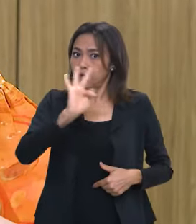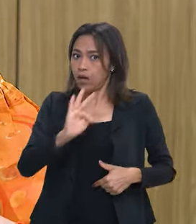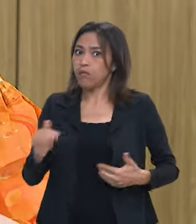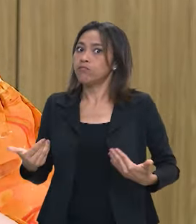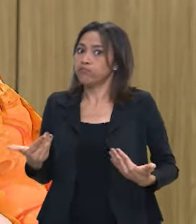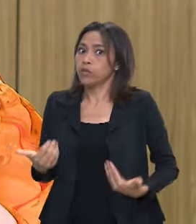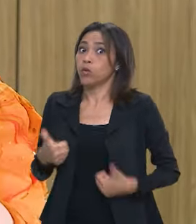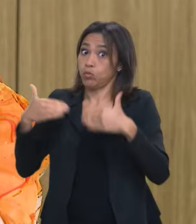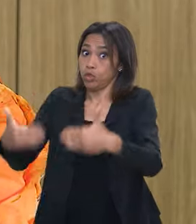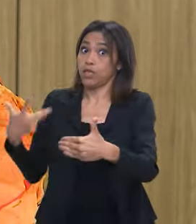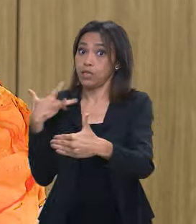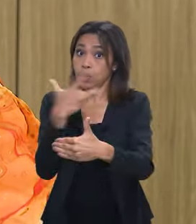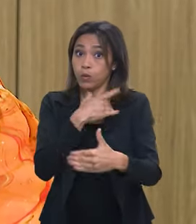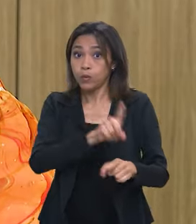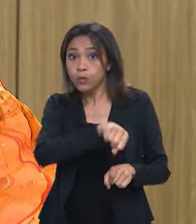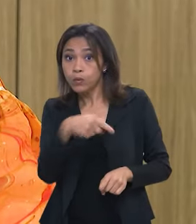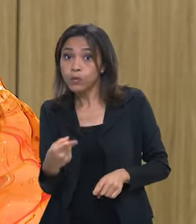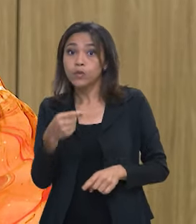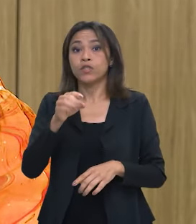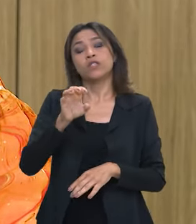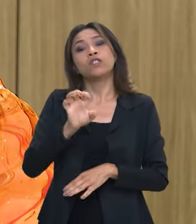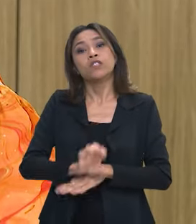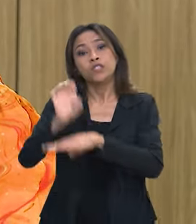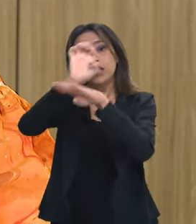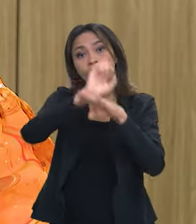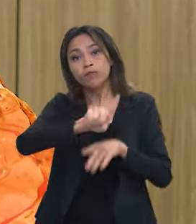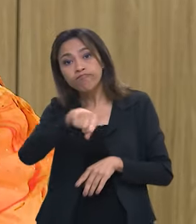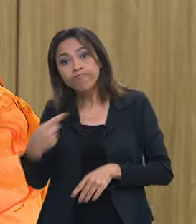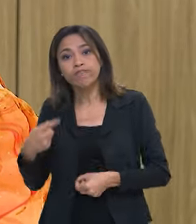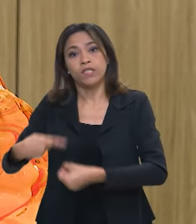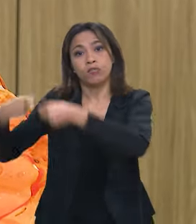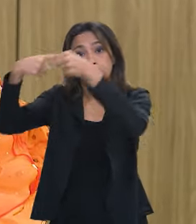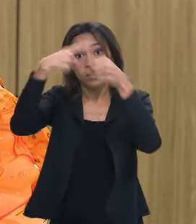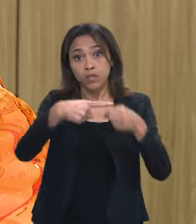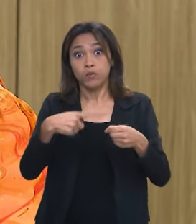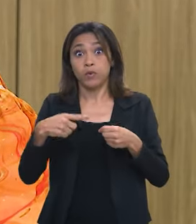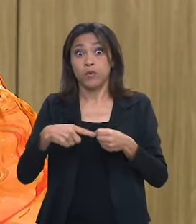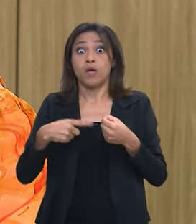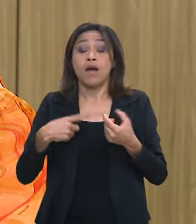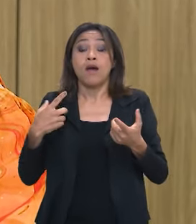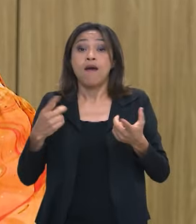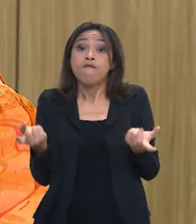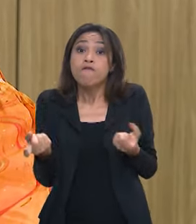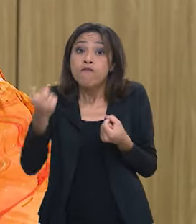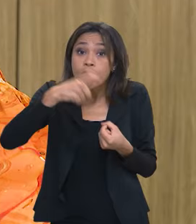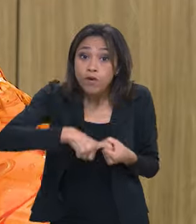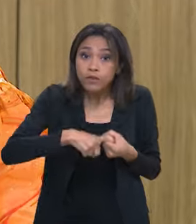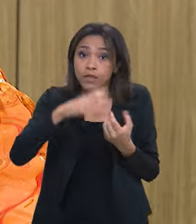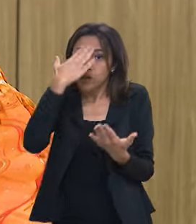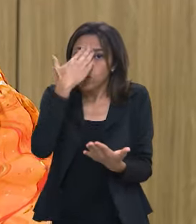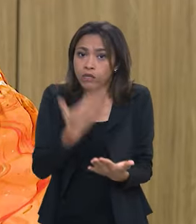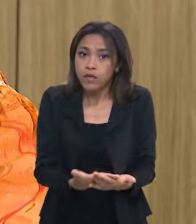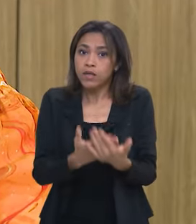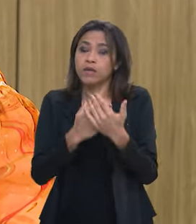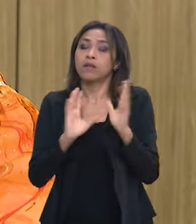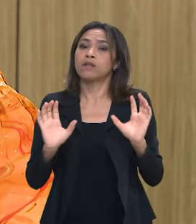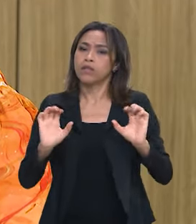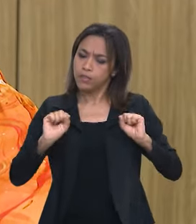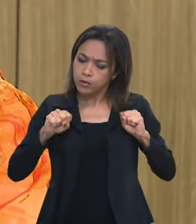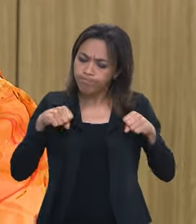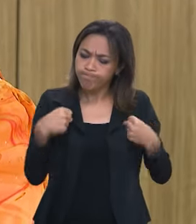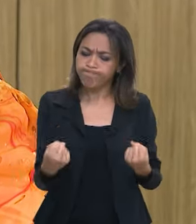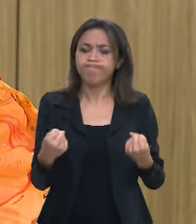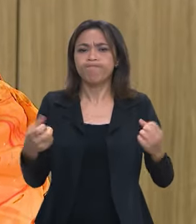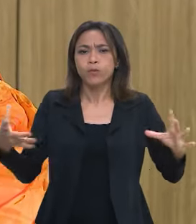através do Ministério da Saúde, estados e municípios. Então, recuperar essa coordenação, essa capacidade,